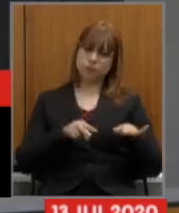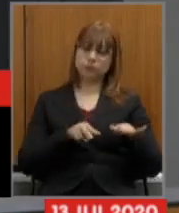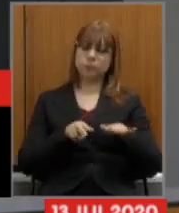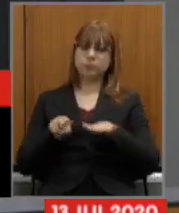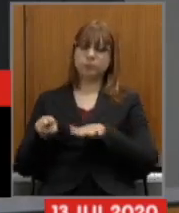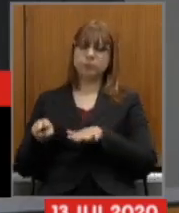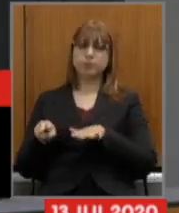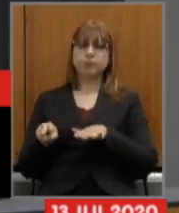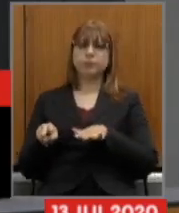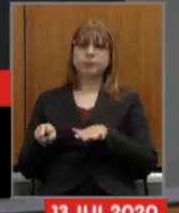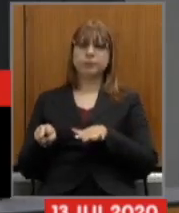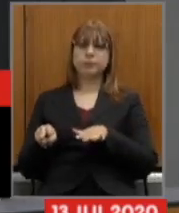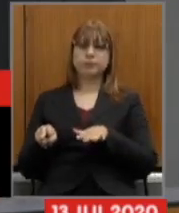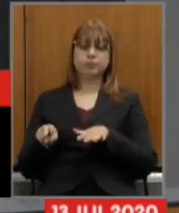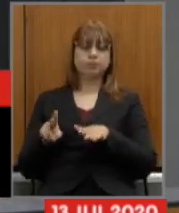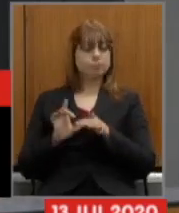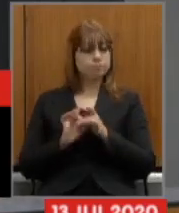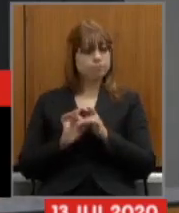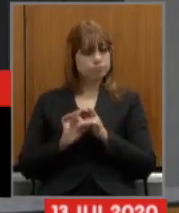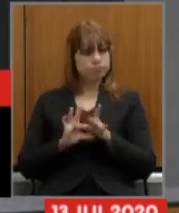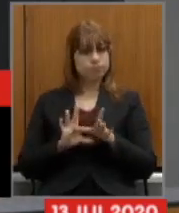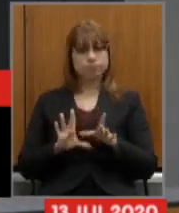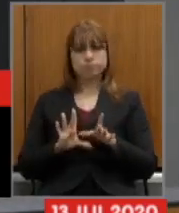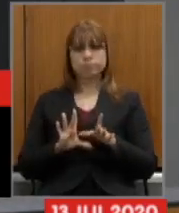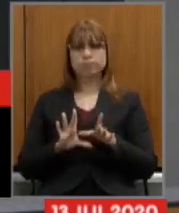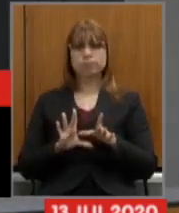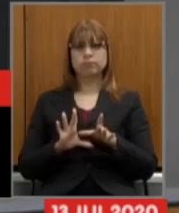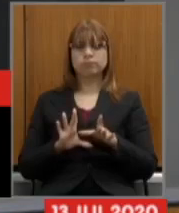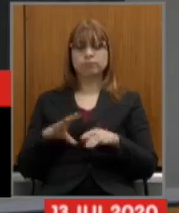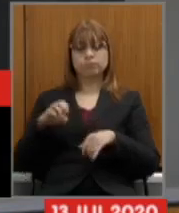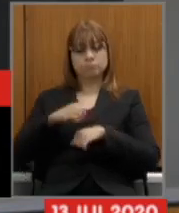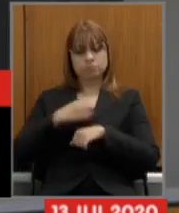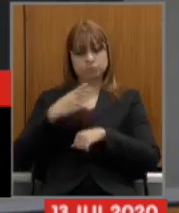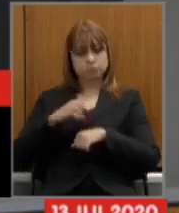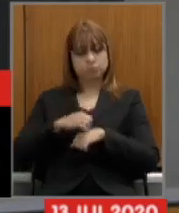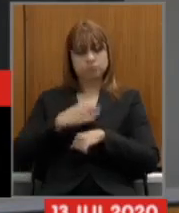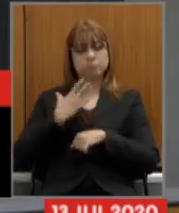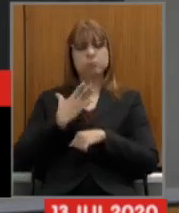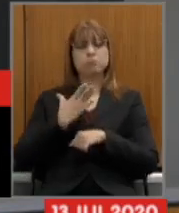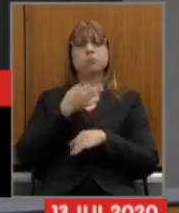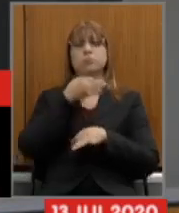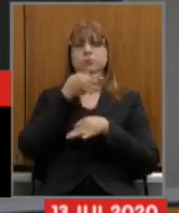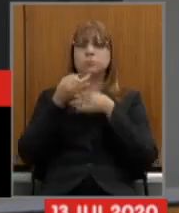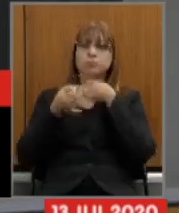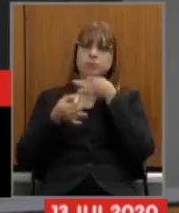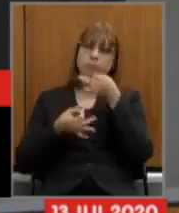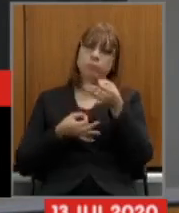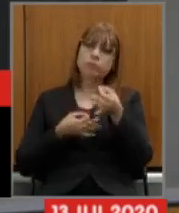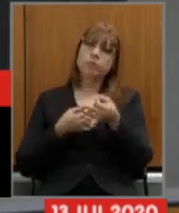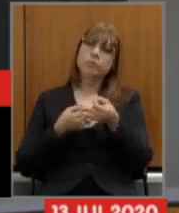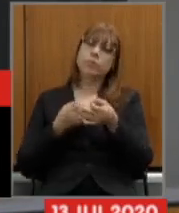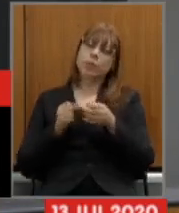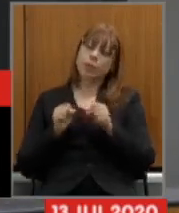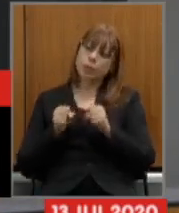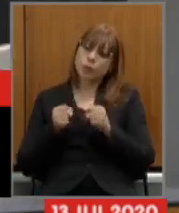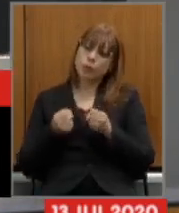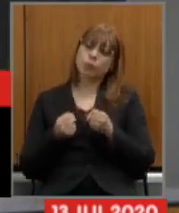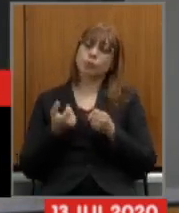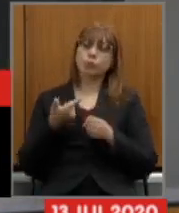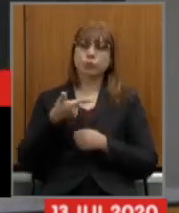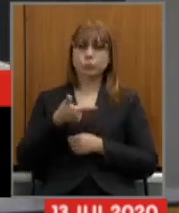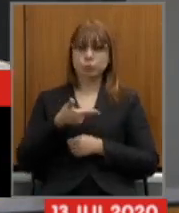estamos abertos a receber as sugestões apenas reforçando que